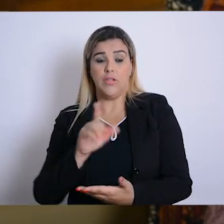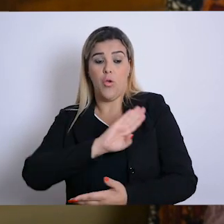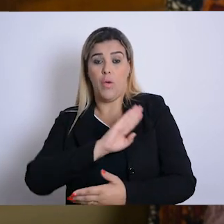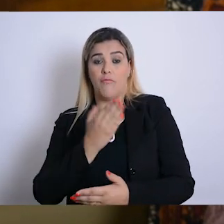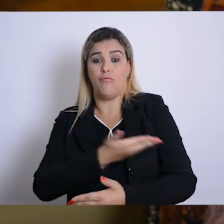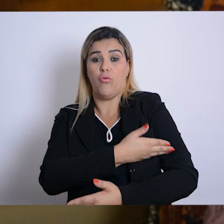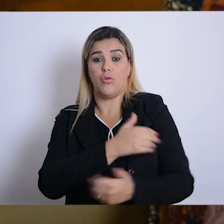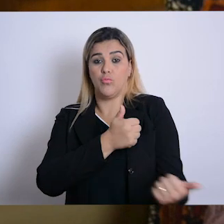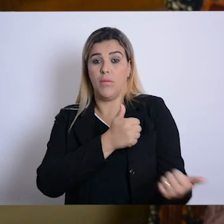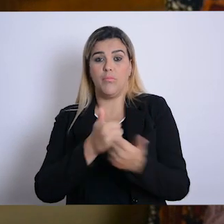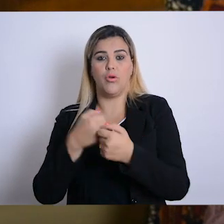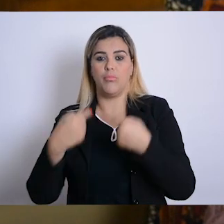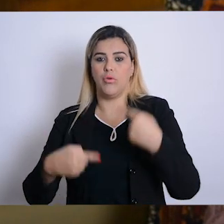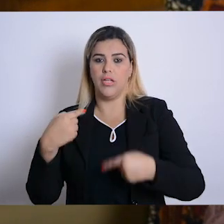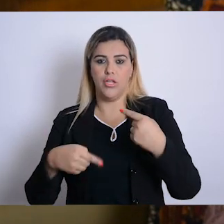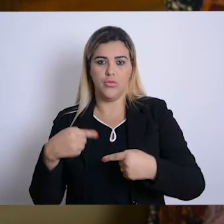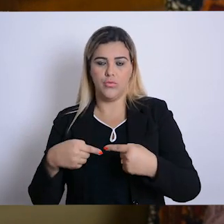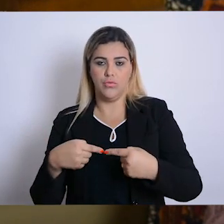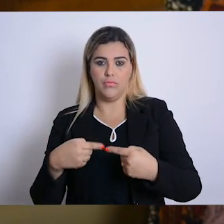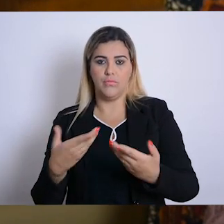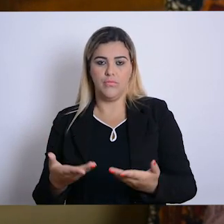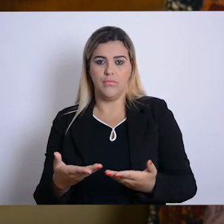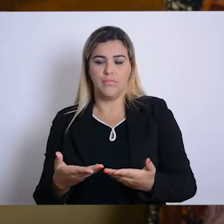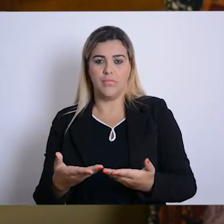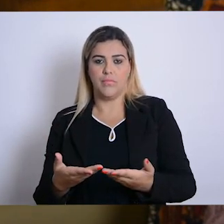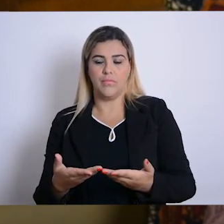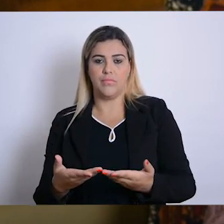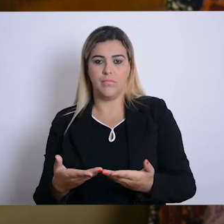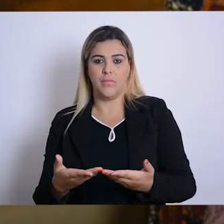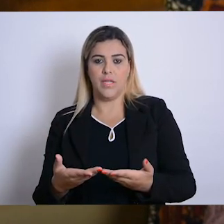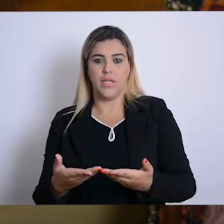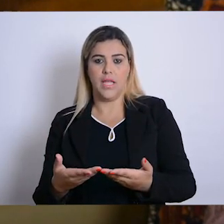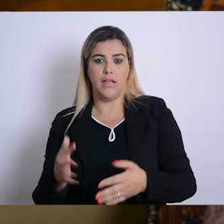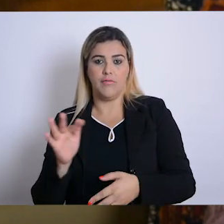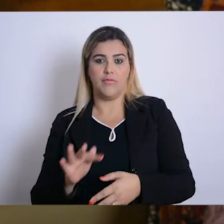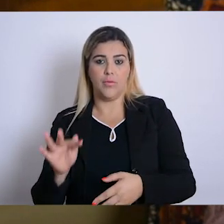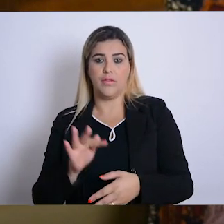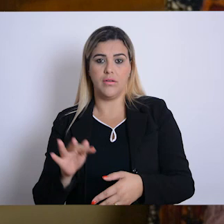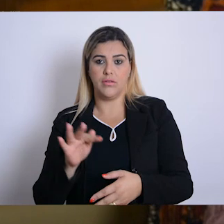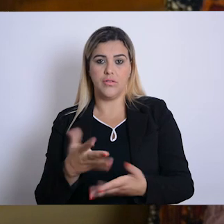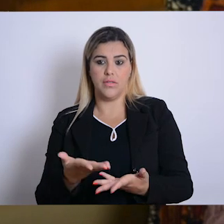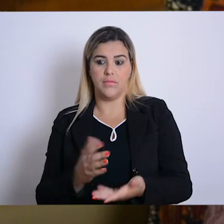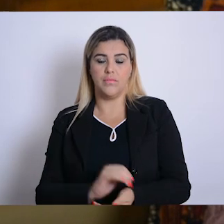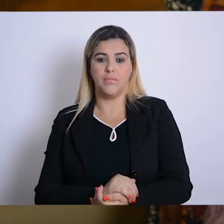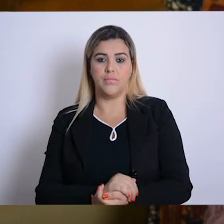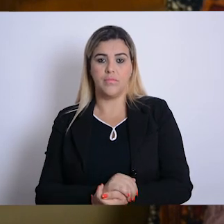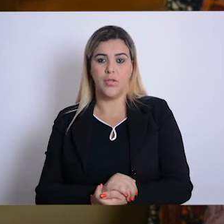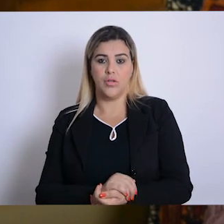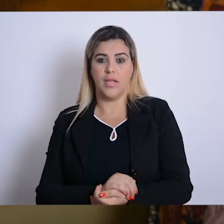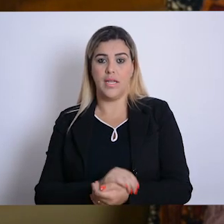intervir diretamente na graduação, nos currículos.